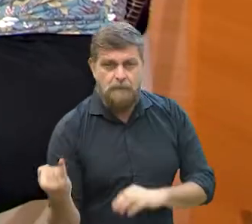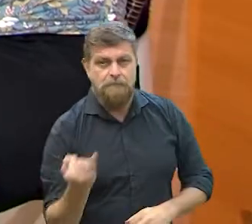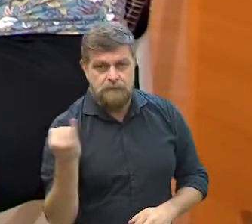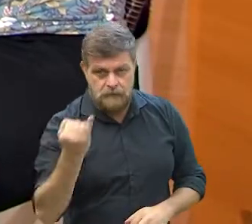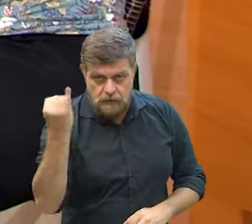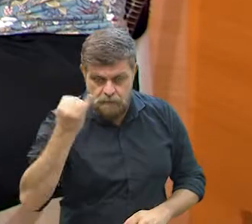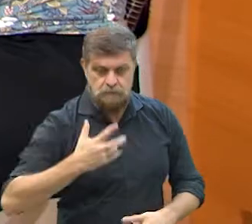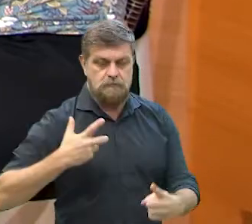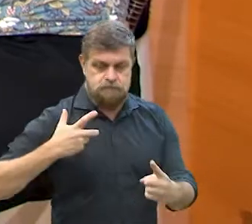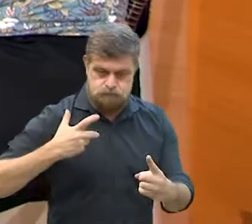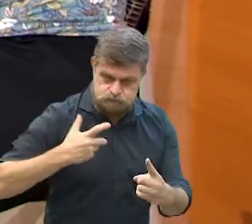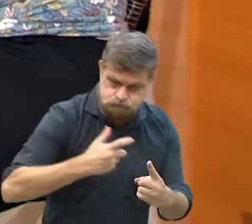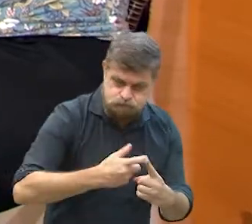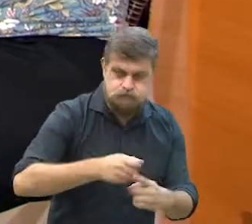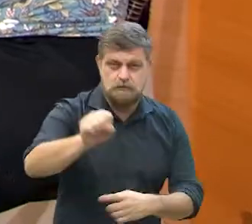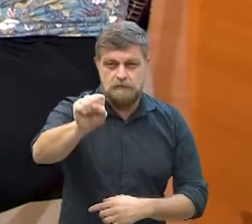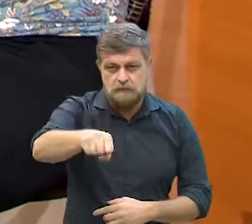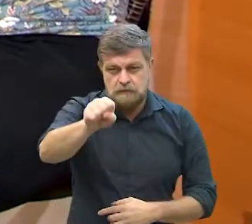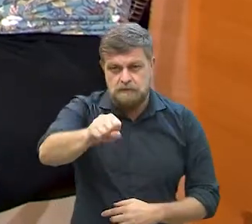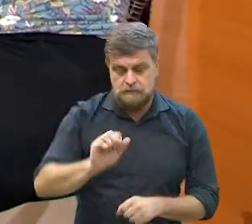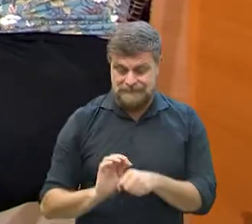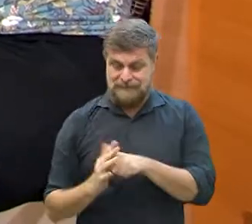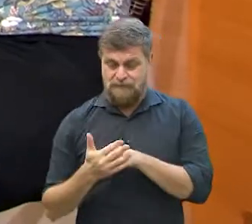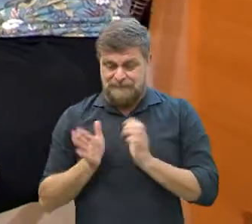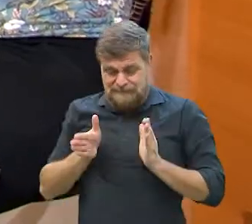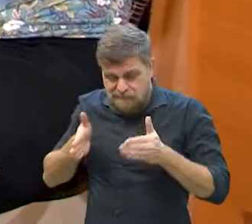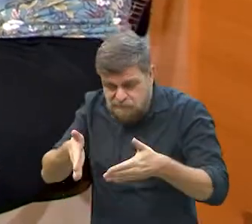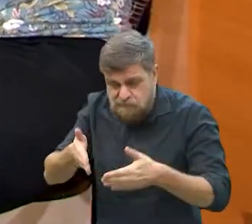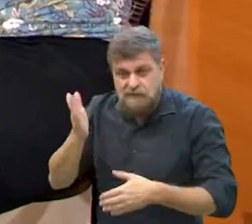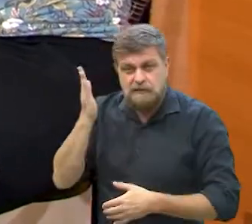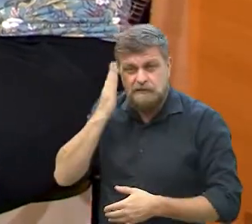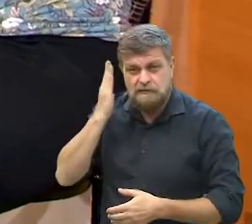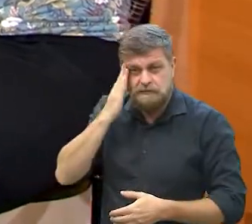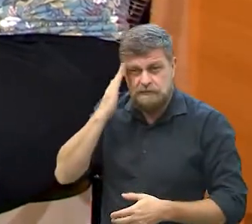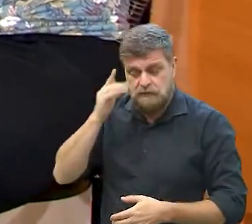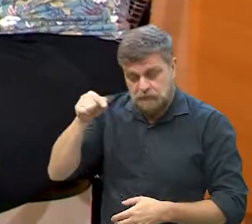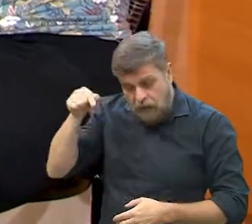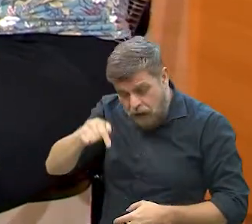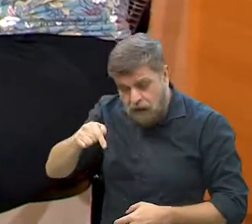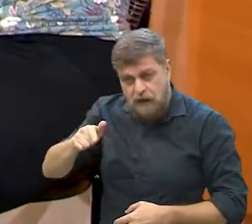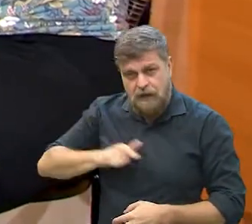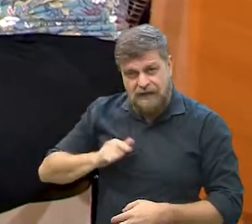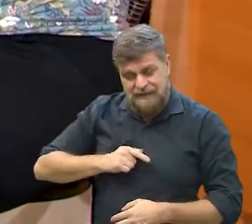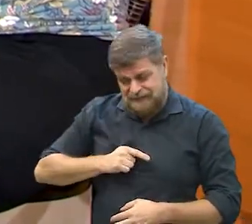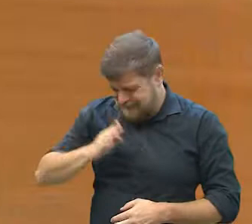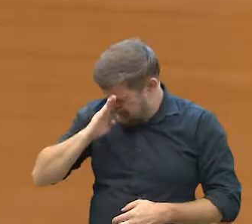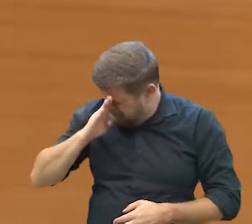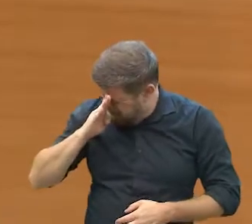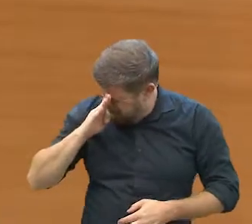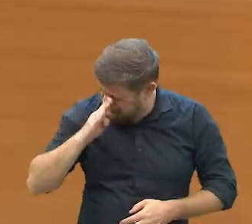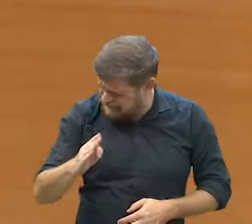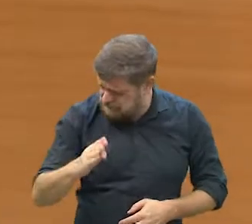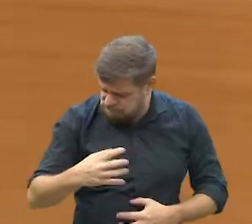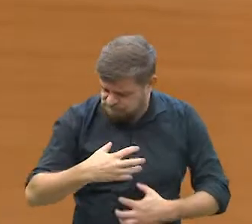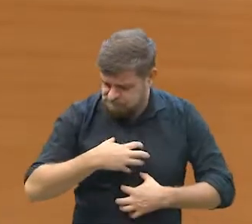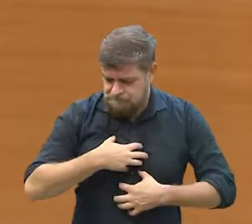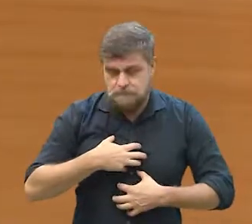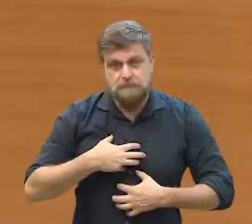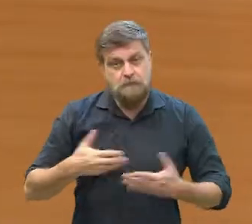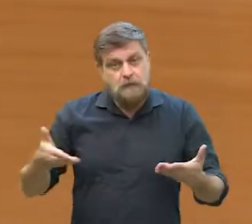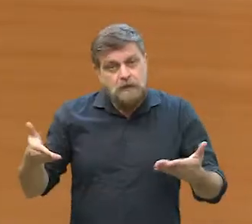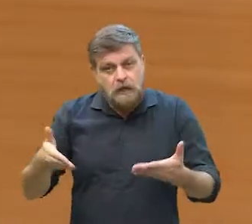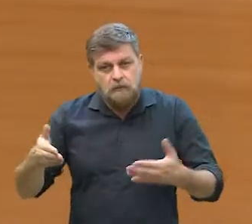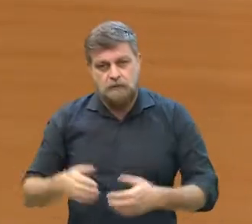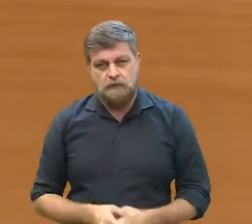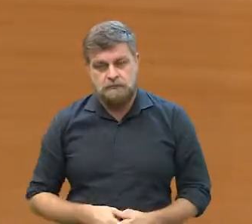Que mostra a importância de vacinar. importância. Mas, na questão do Covid, a gente sabe que é uma, é a questão mais sensível